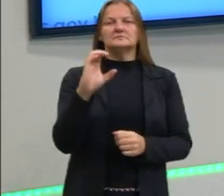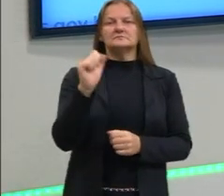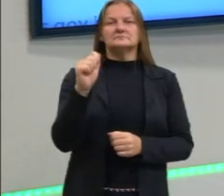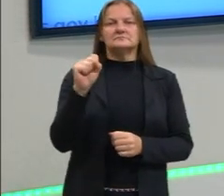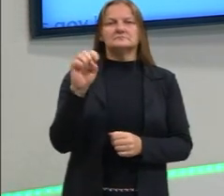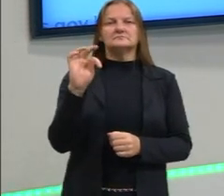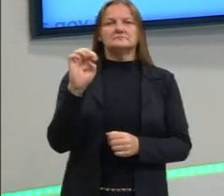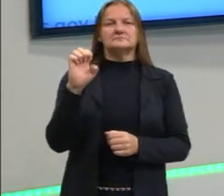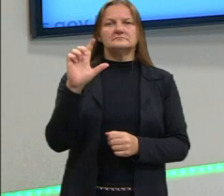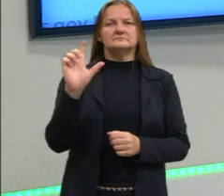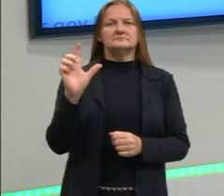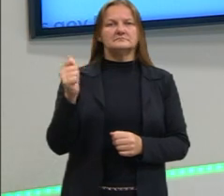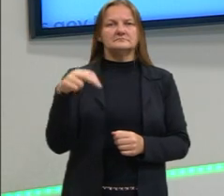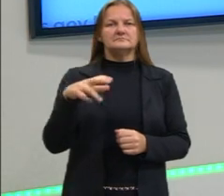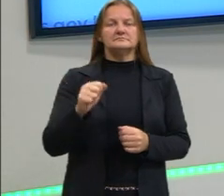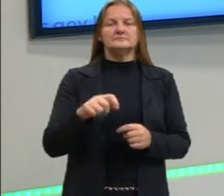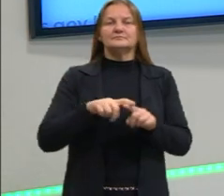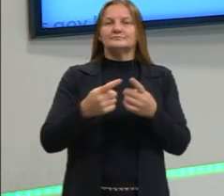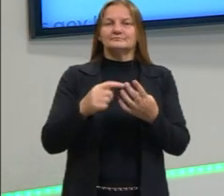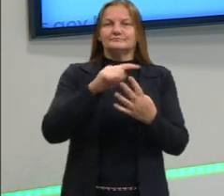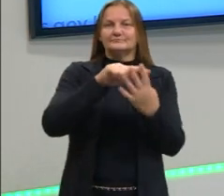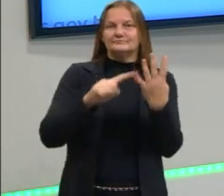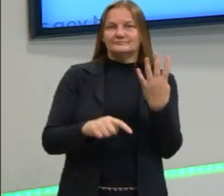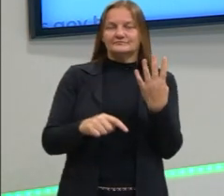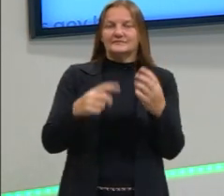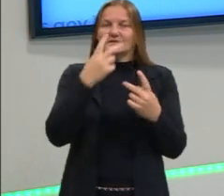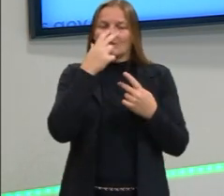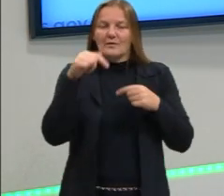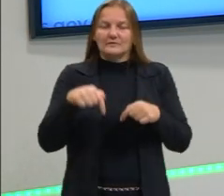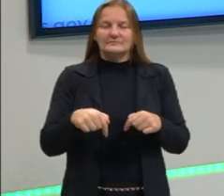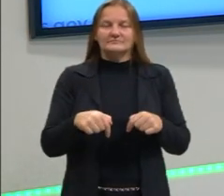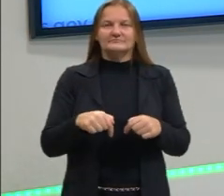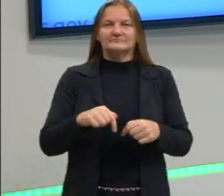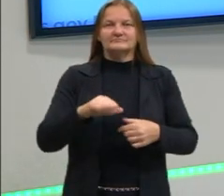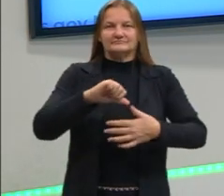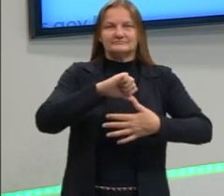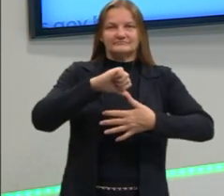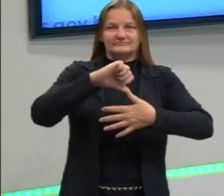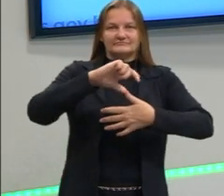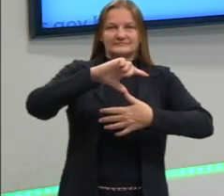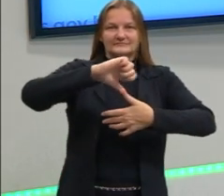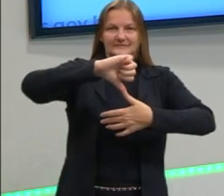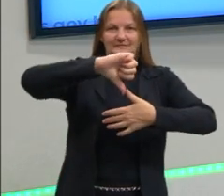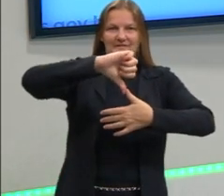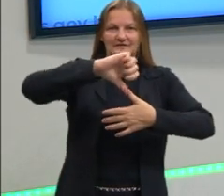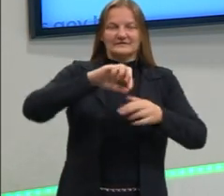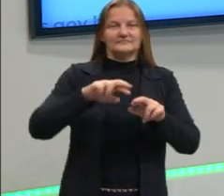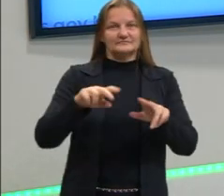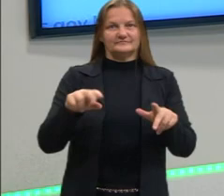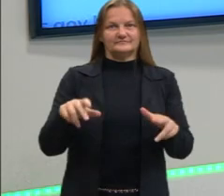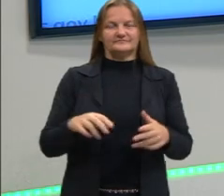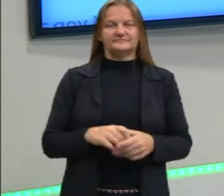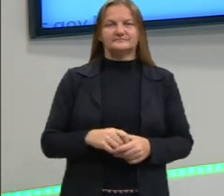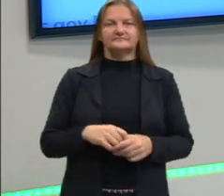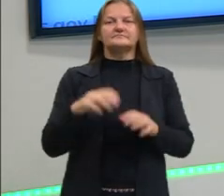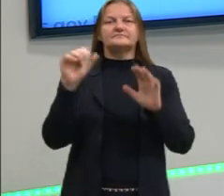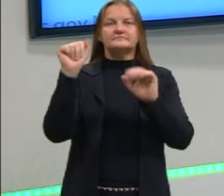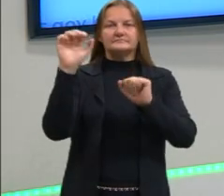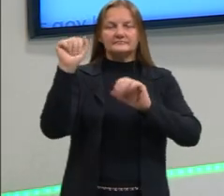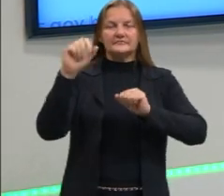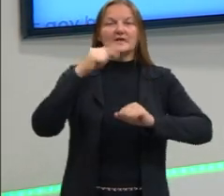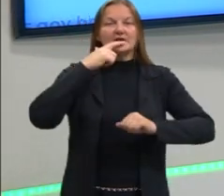línguas são línguas espanholas, mas não o espanhol, como nós dizemos. Nesse sentido, então, o espanhol